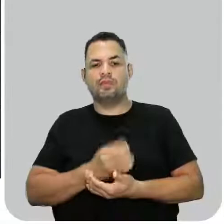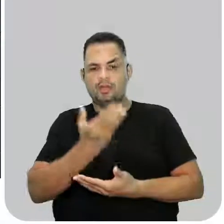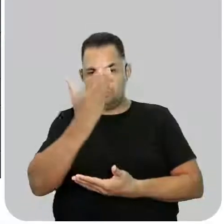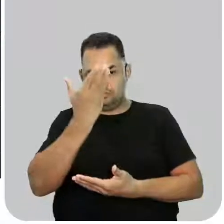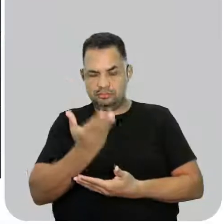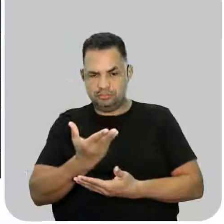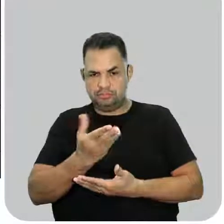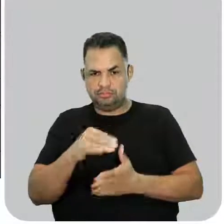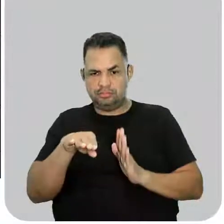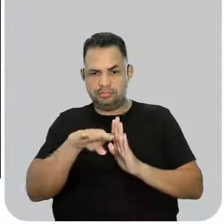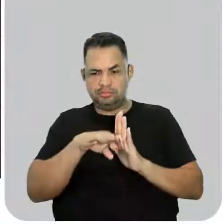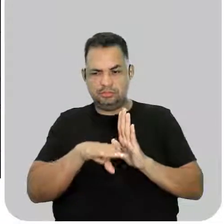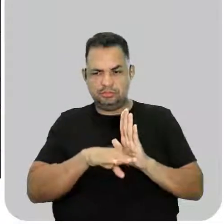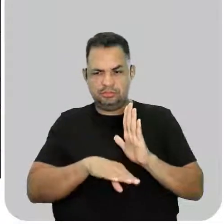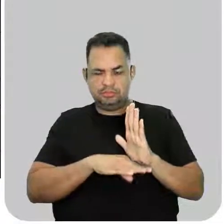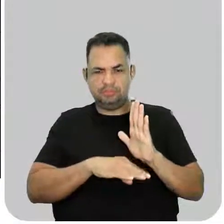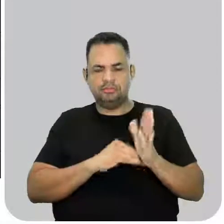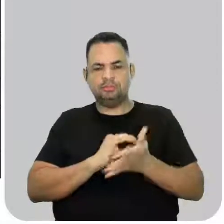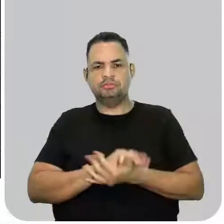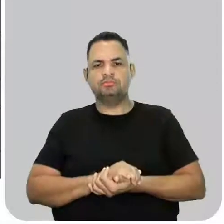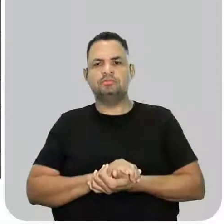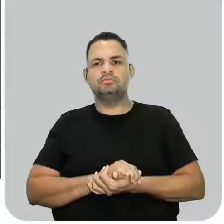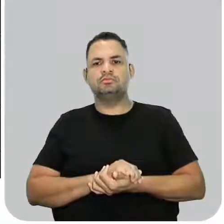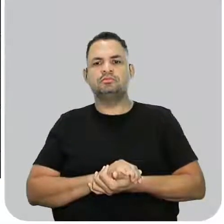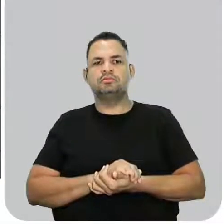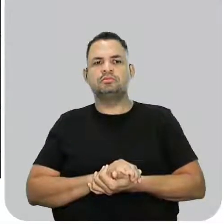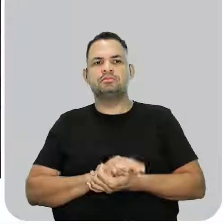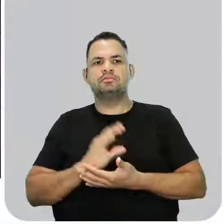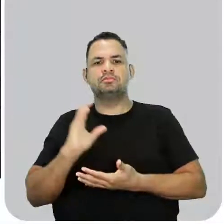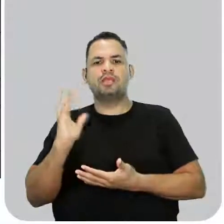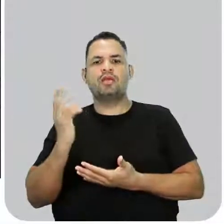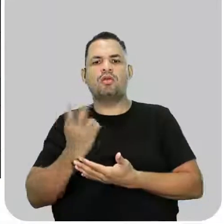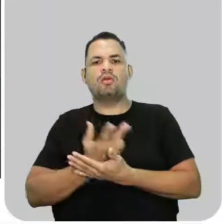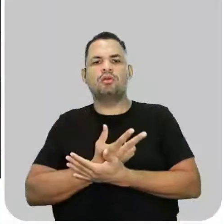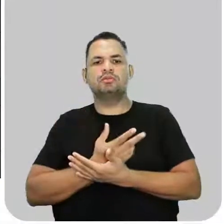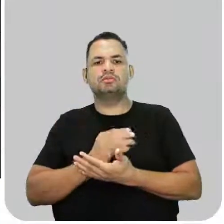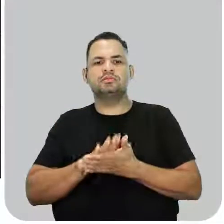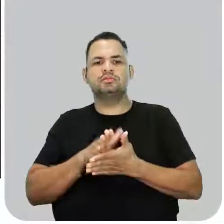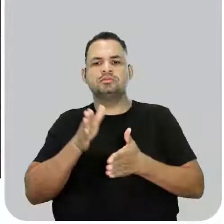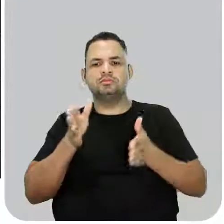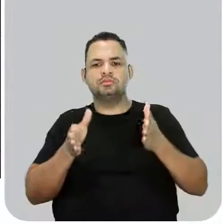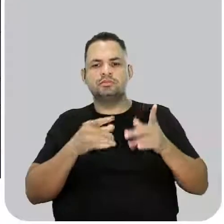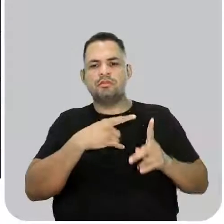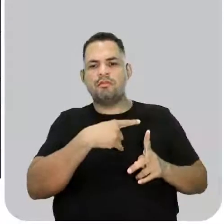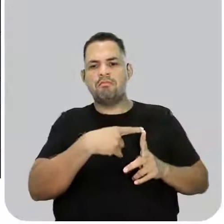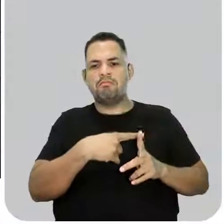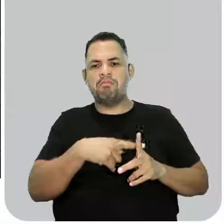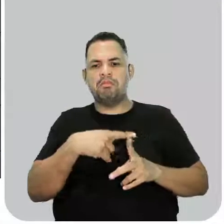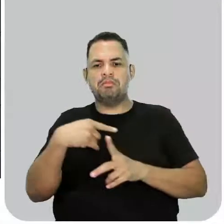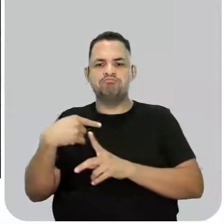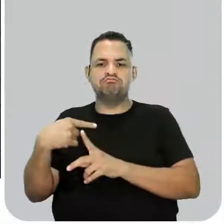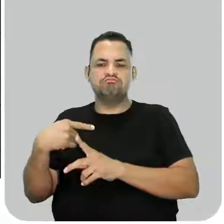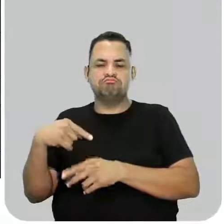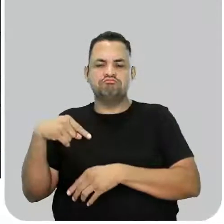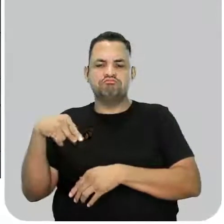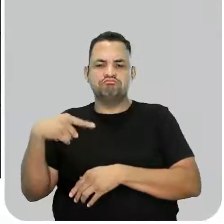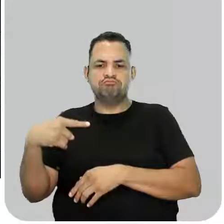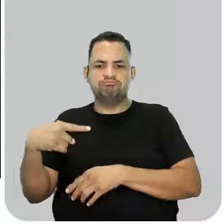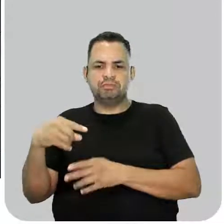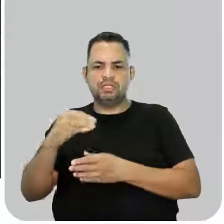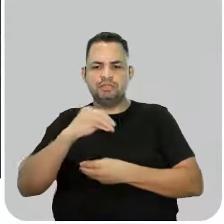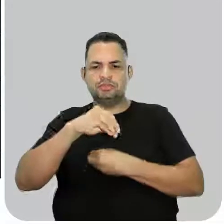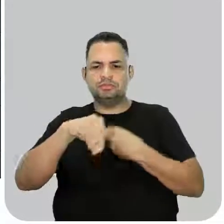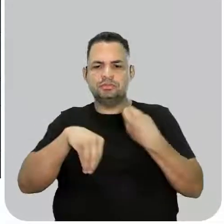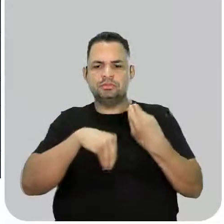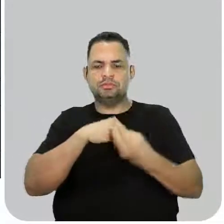subetapas aqui vai ocorrer pela polaridade das substâncias. E aí eu